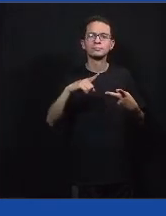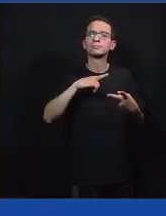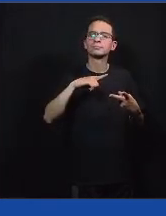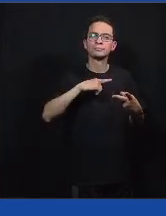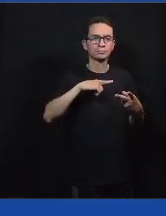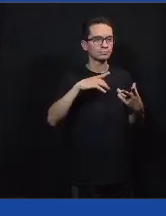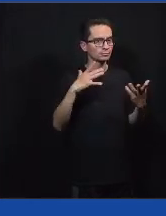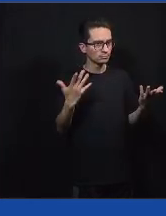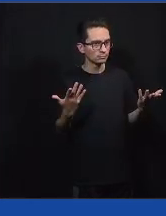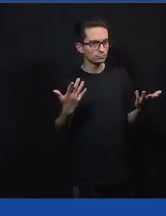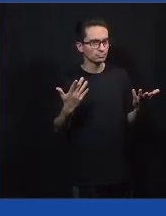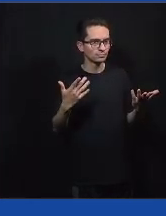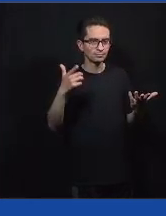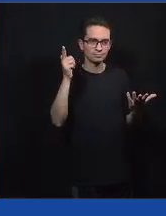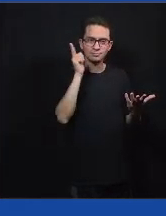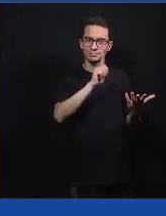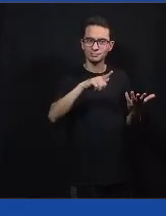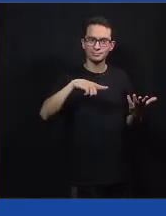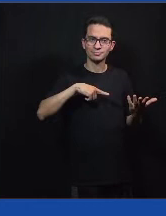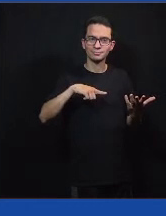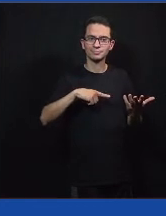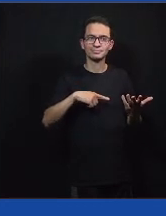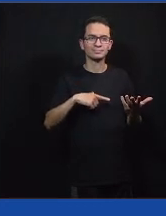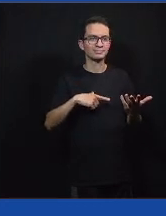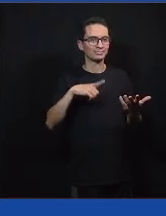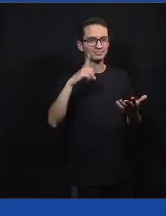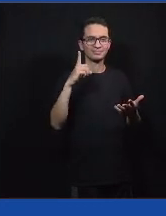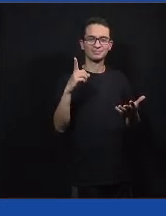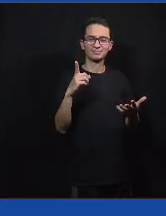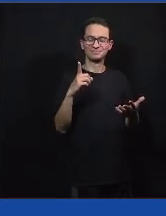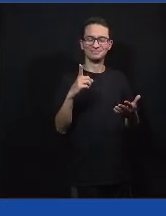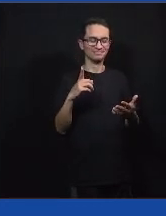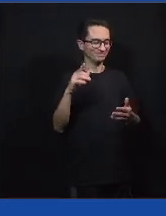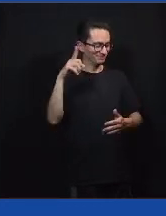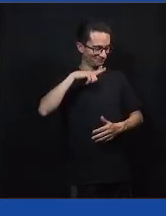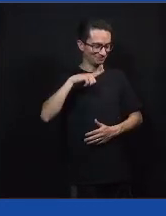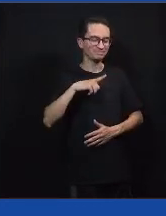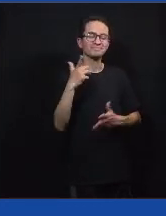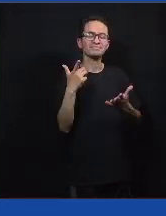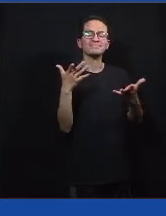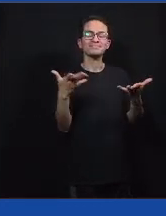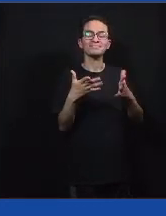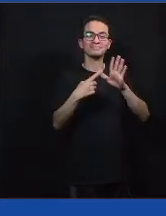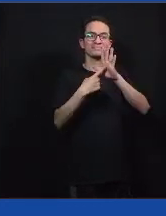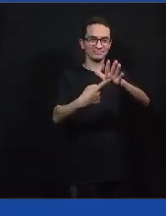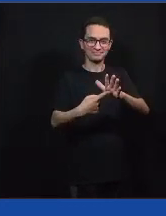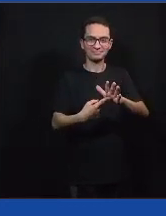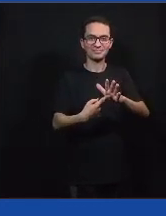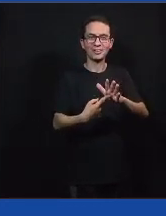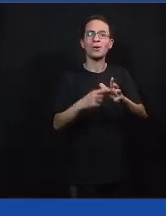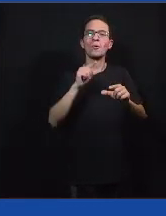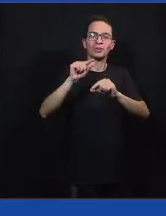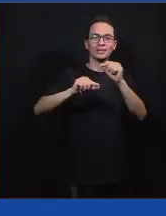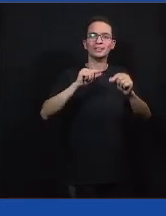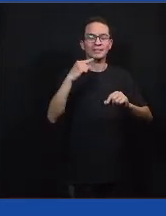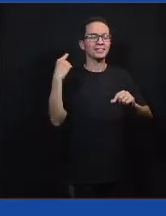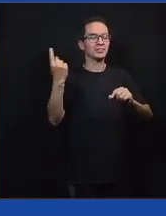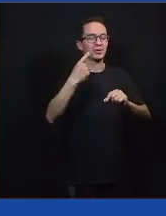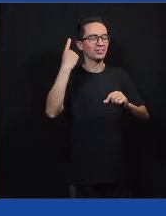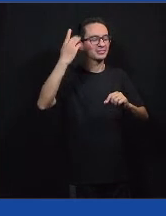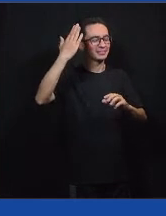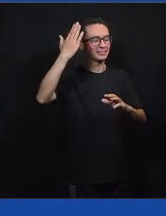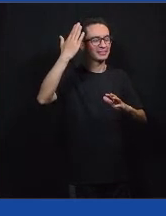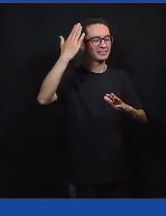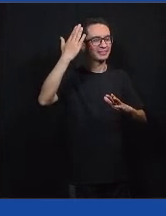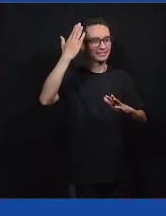muito melhor absorvido. E aí, esse aqui é um... A gente trabalha muito no